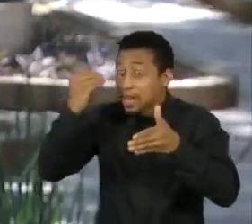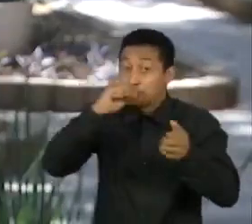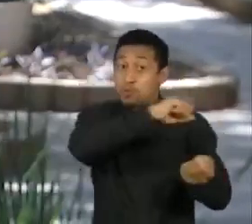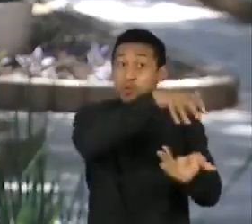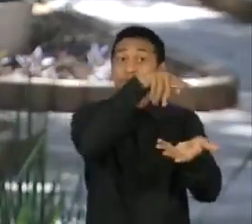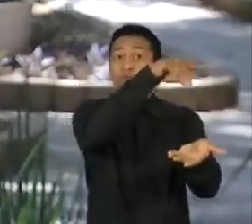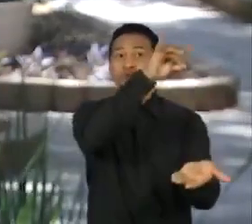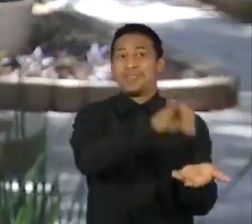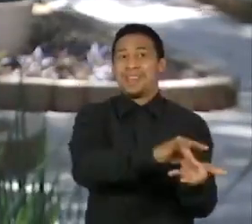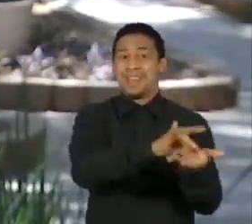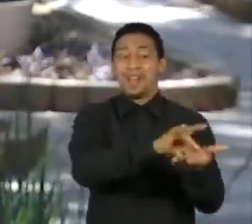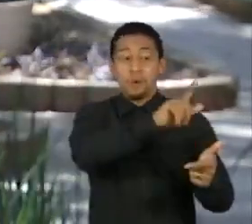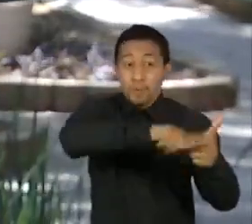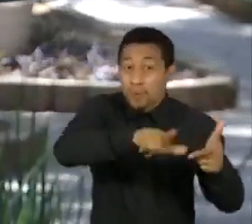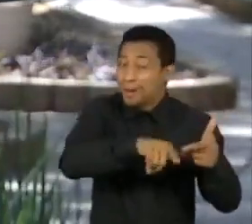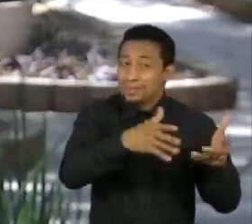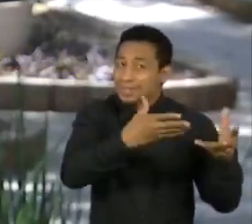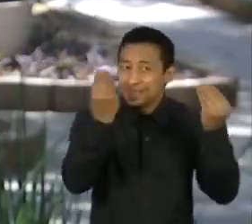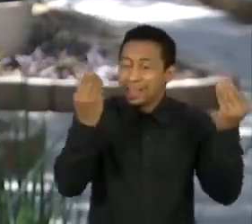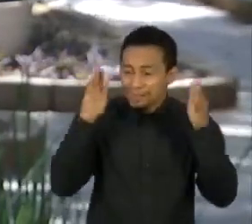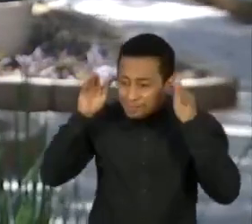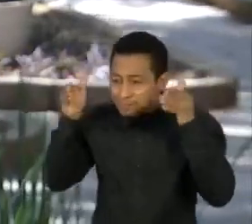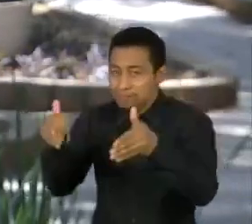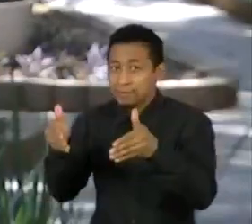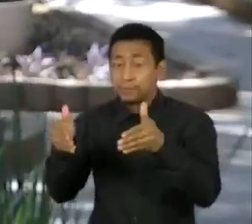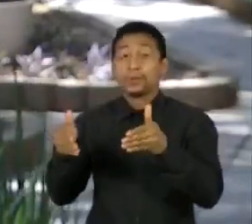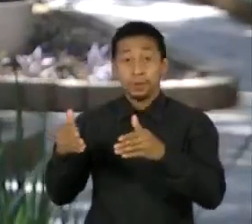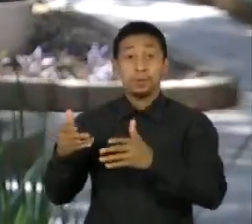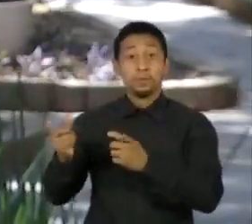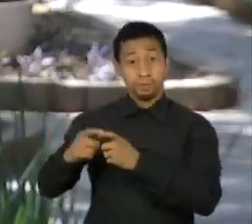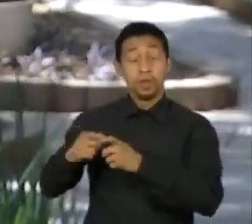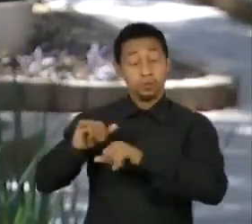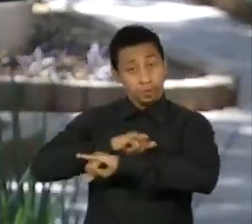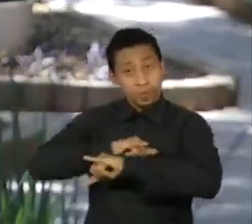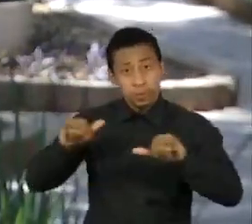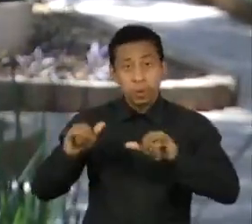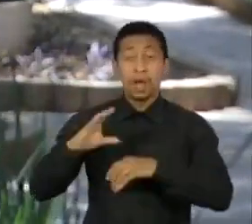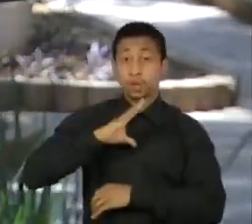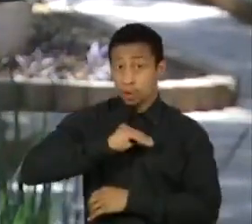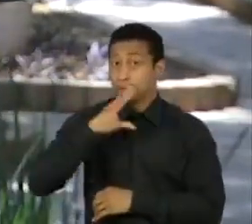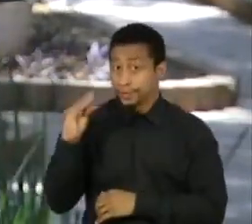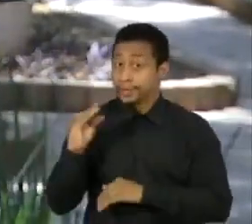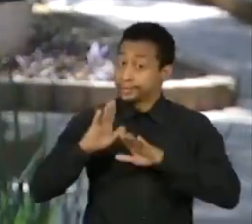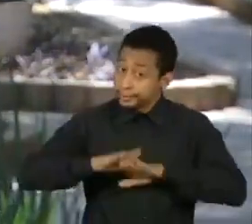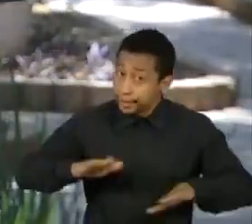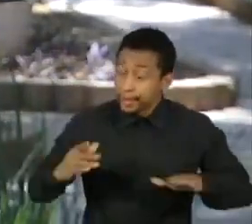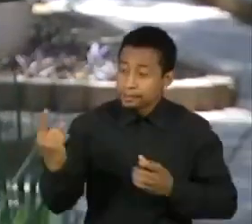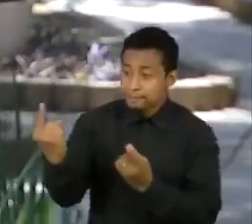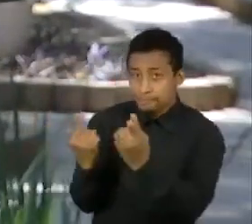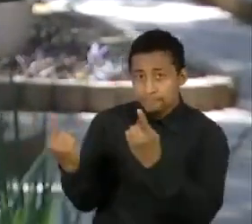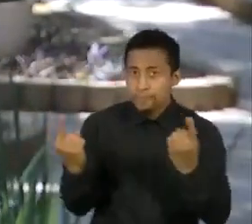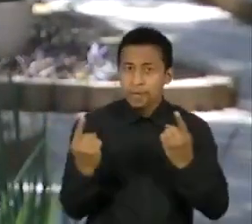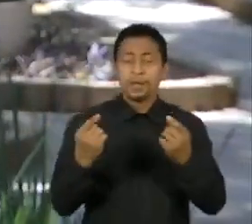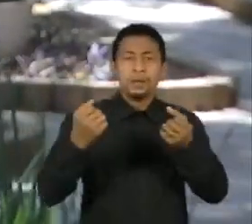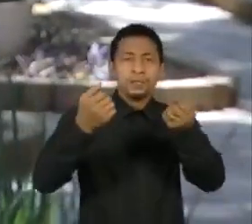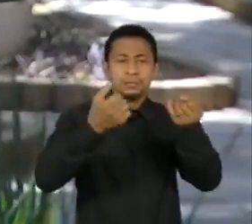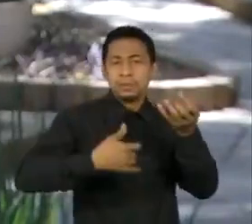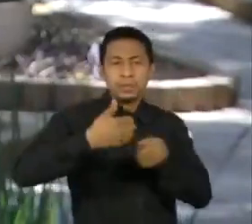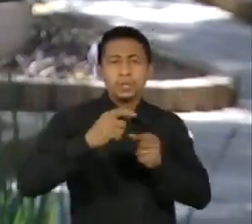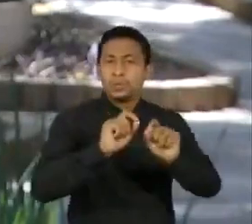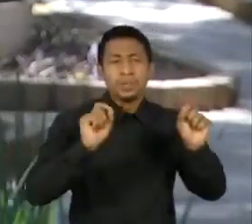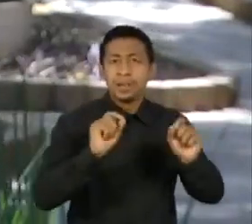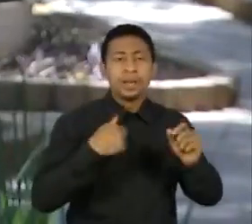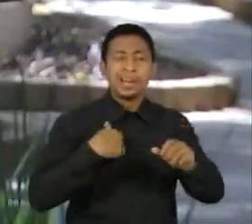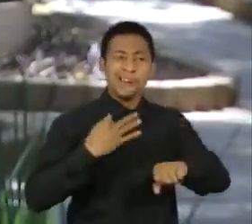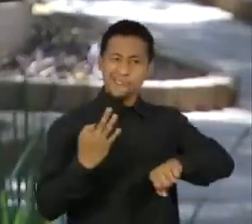Os psicólogos dizem que têm recebido nos consultórios, cada vez mais adolescentes e crianças que não desenvolveram a